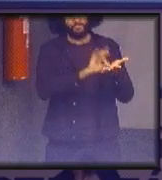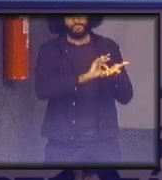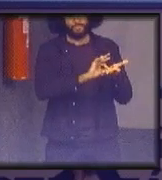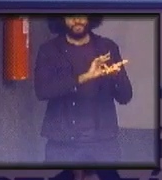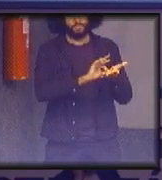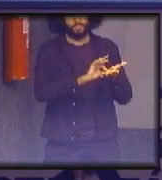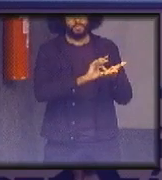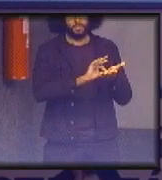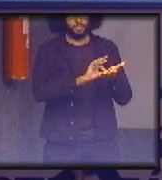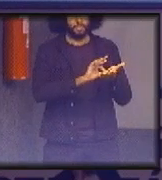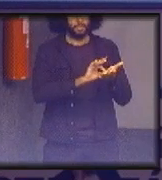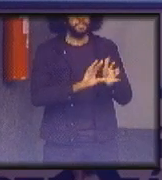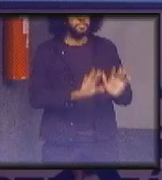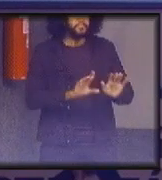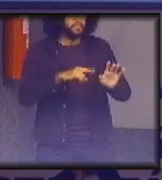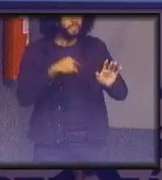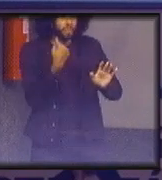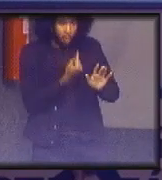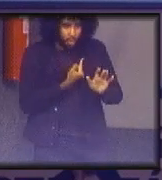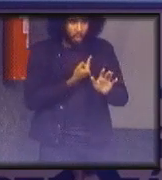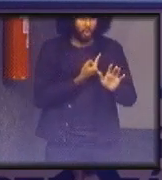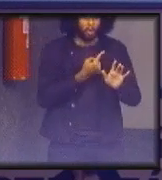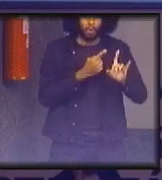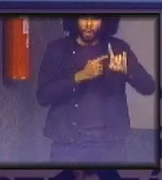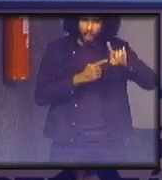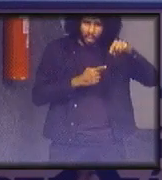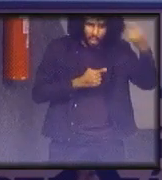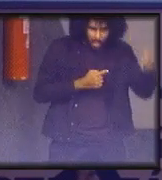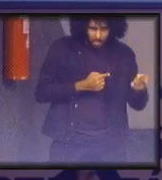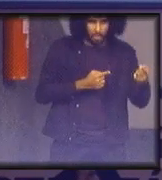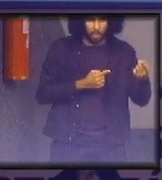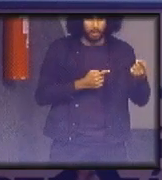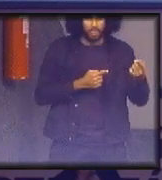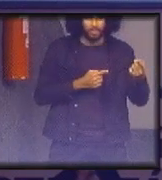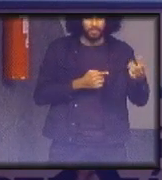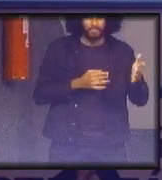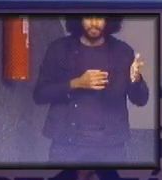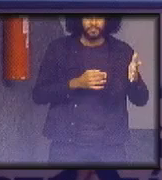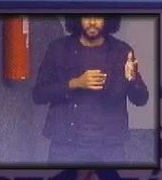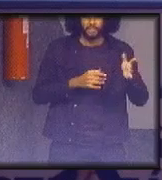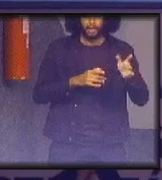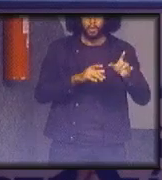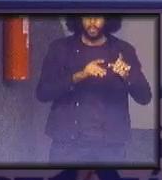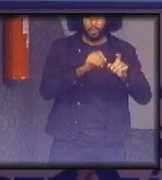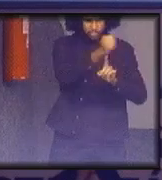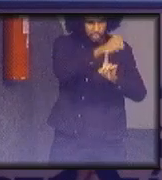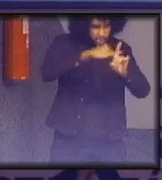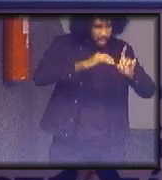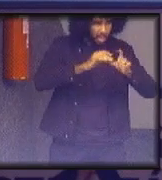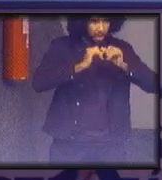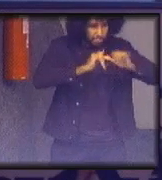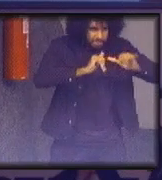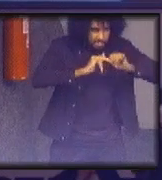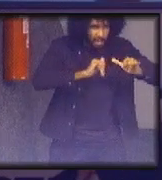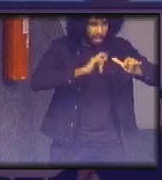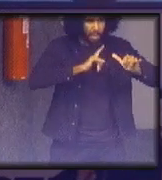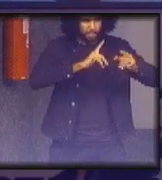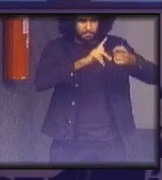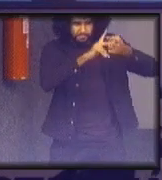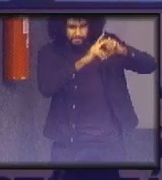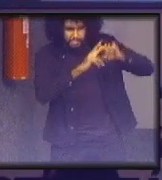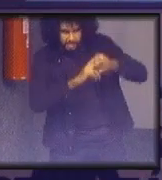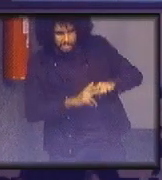nós um pouco depois da sociedade da informação começar a se estruturar